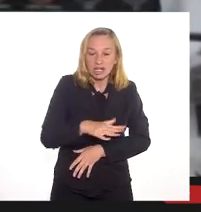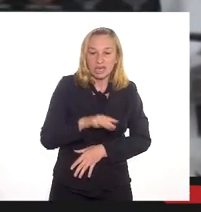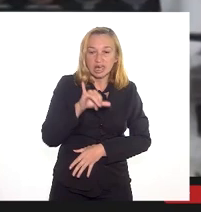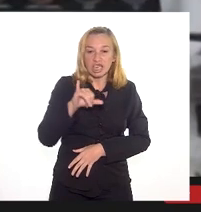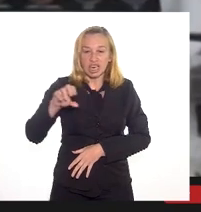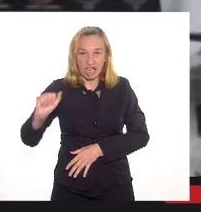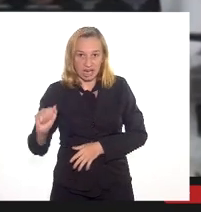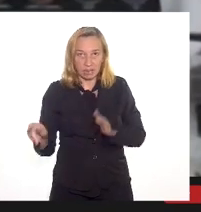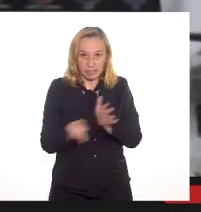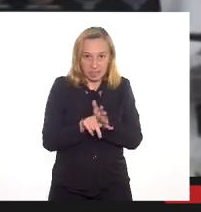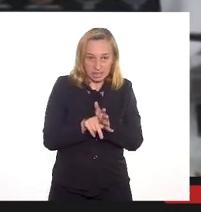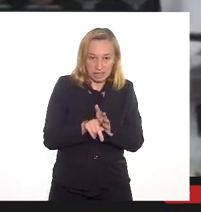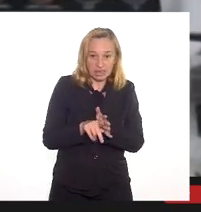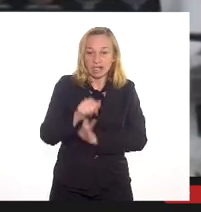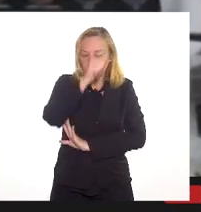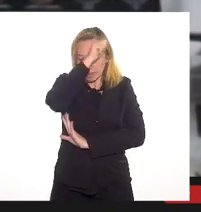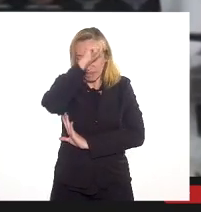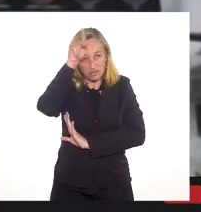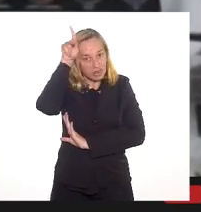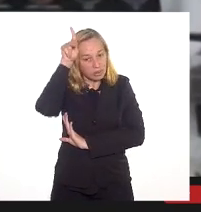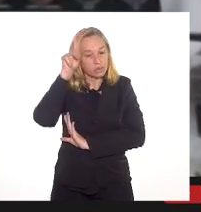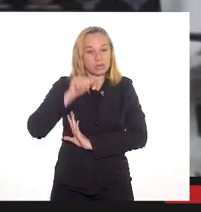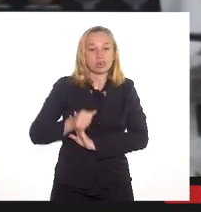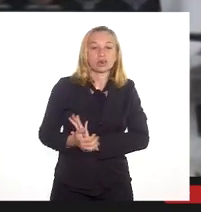INCRA, é uma área que a prefeitura